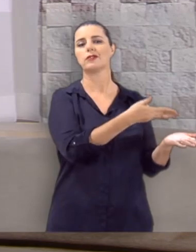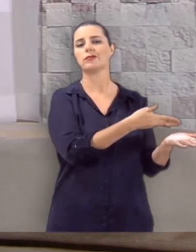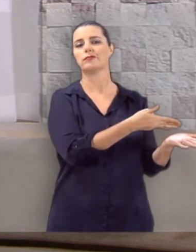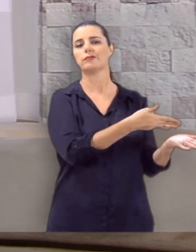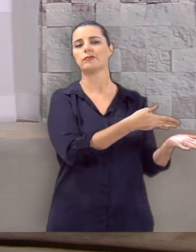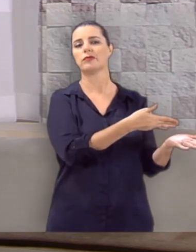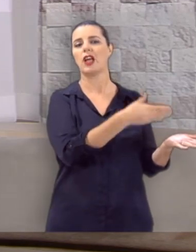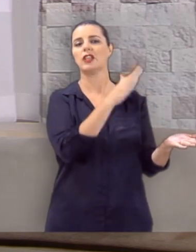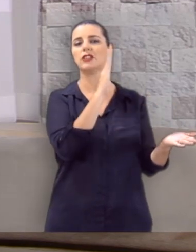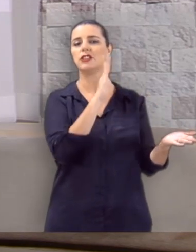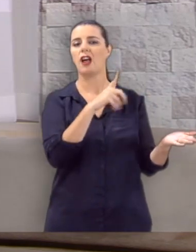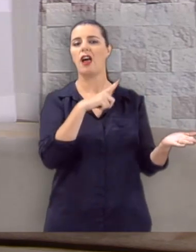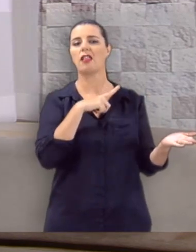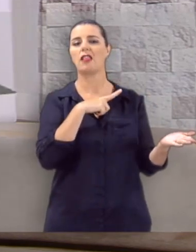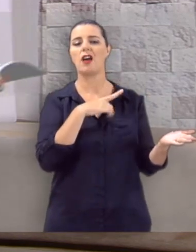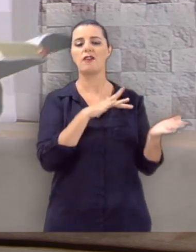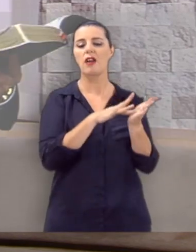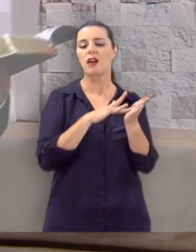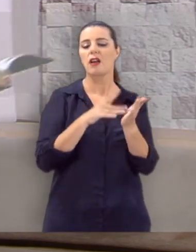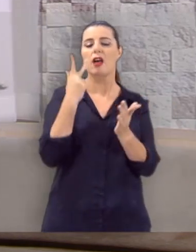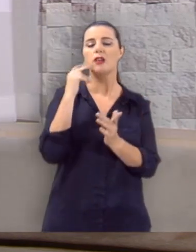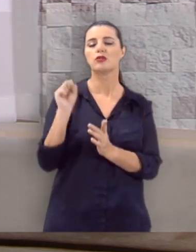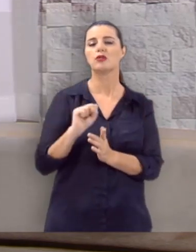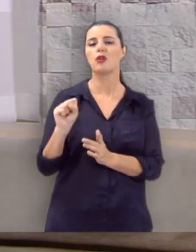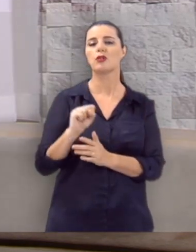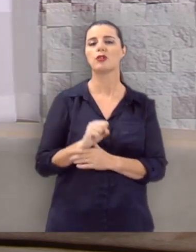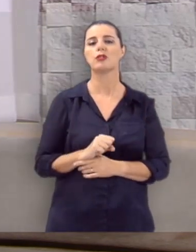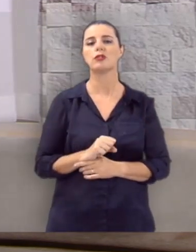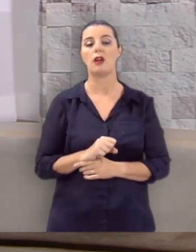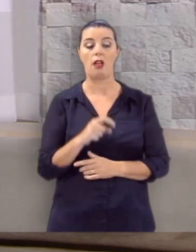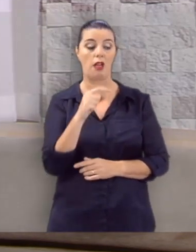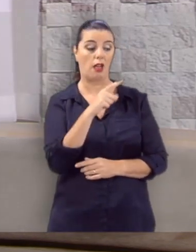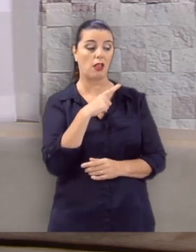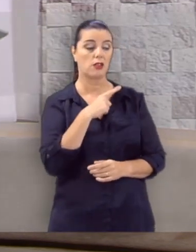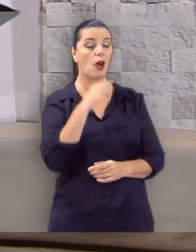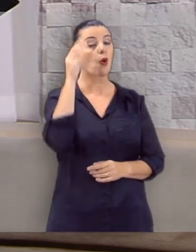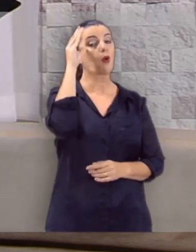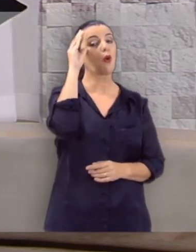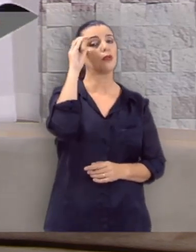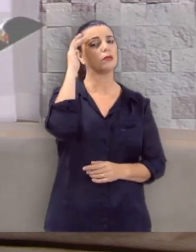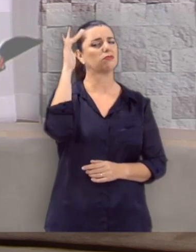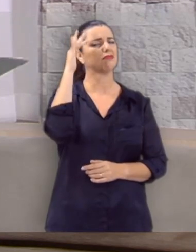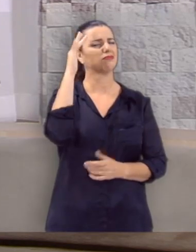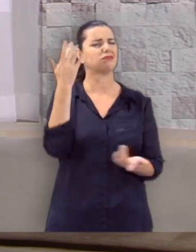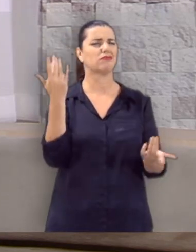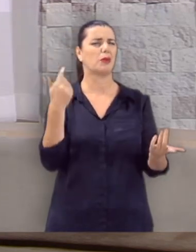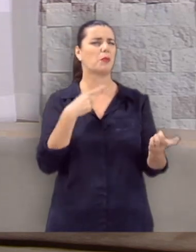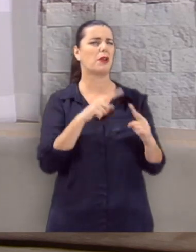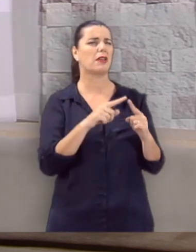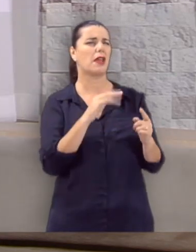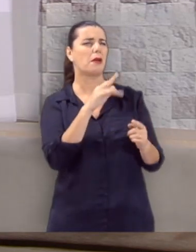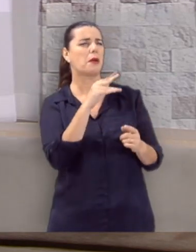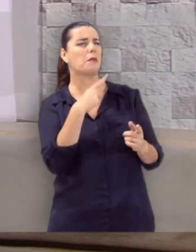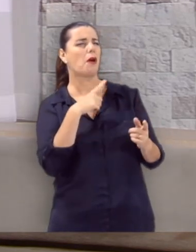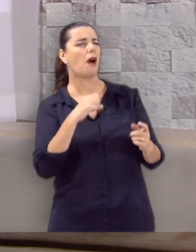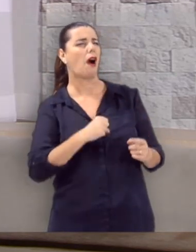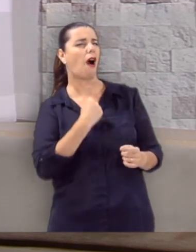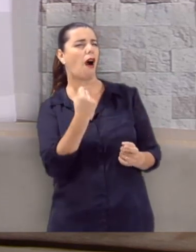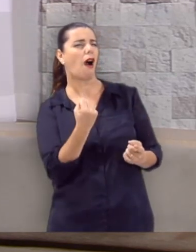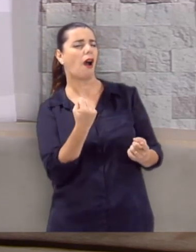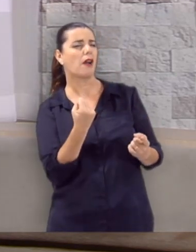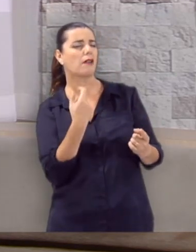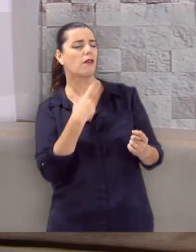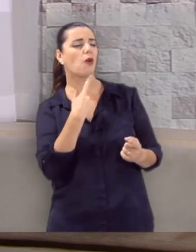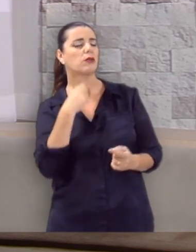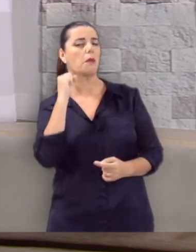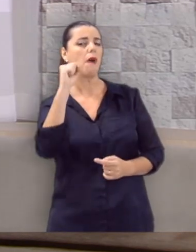enganador. Ele que já estava também sendo enganado pelo sogro. Ele que tinha uma consciência perturbada porque o seu irmão ficou com